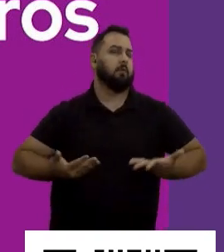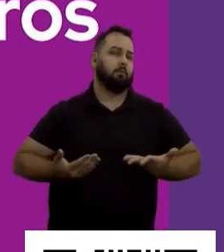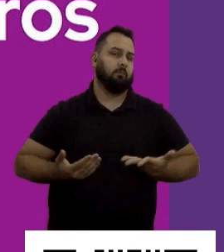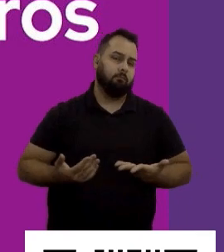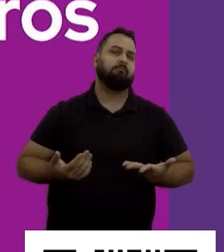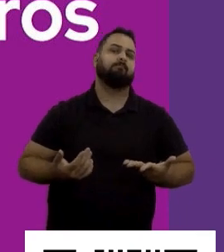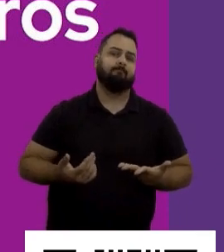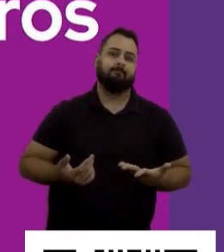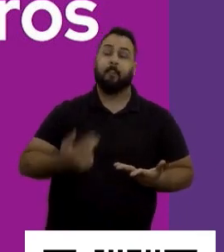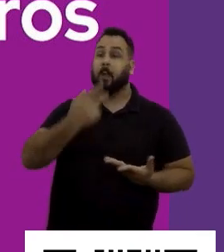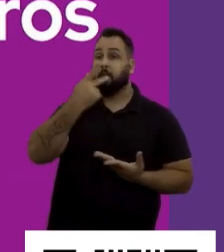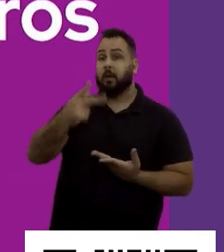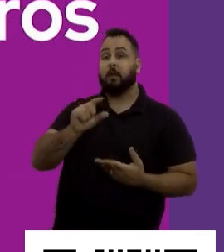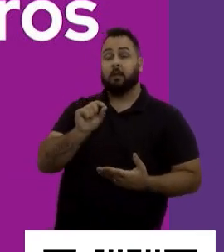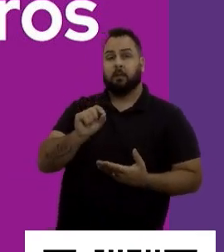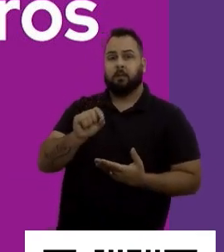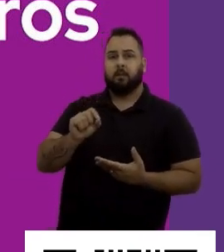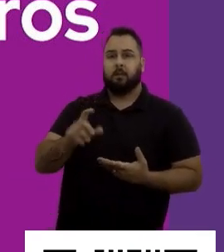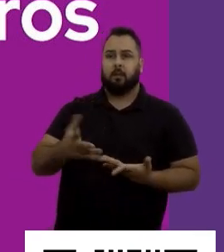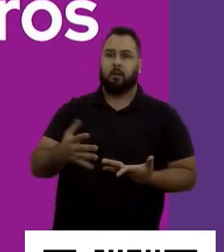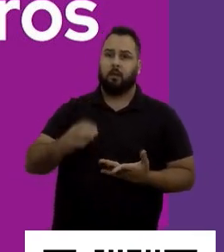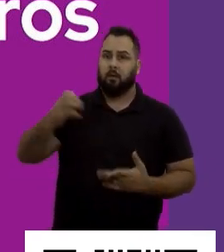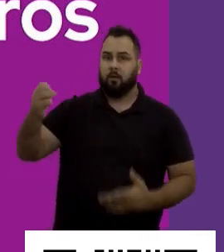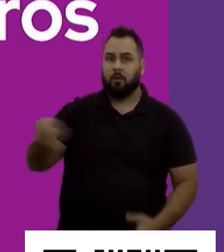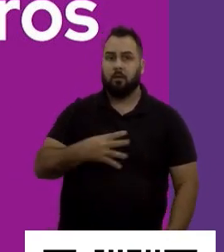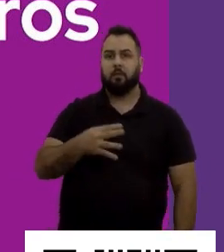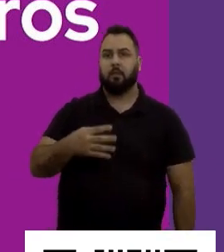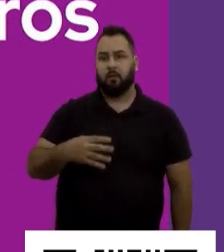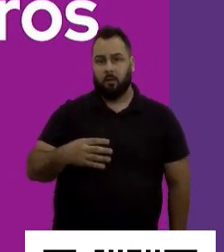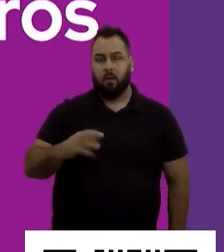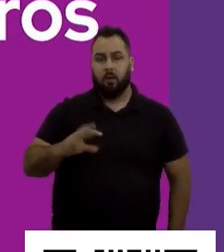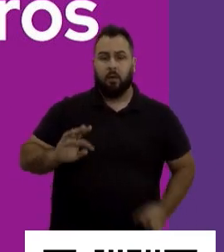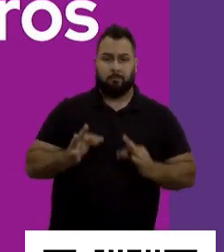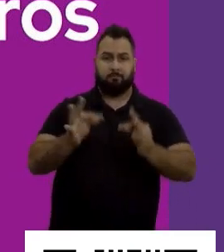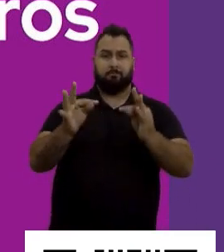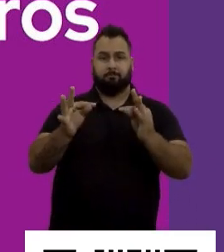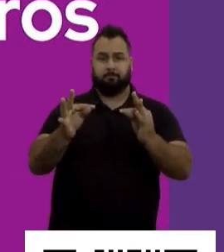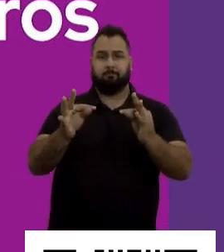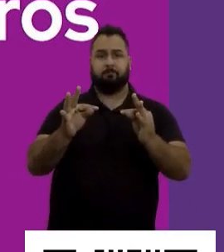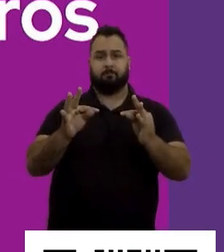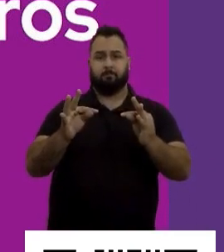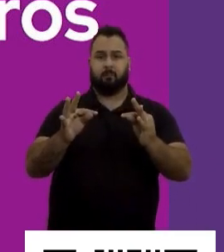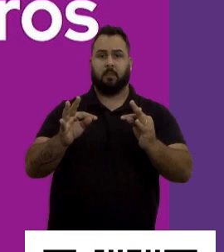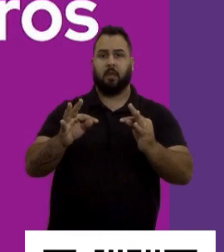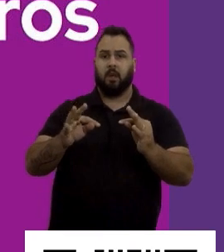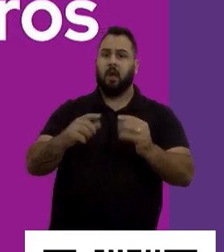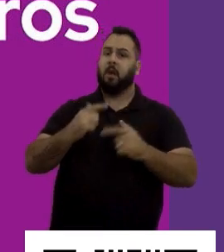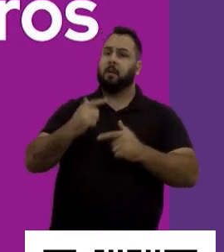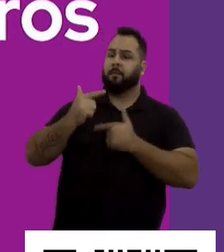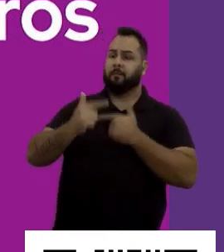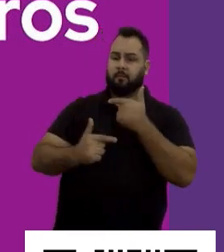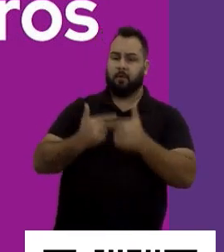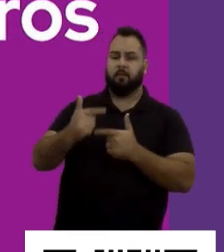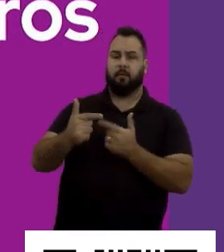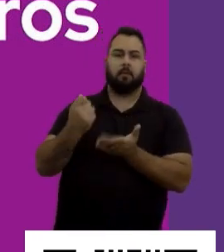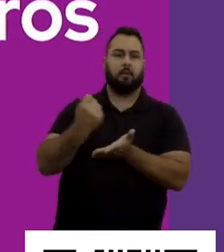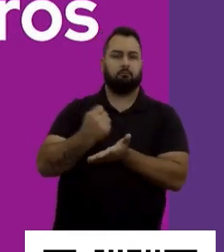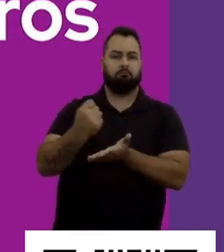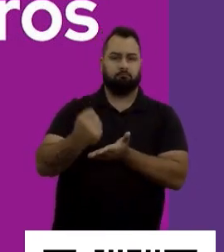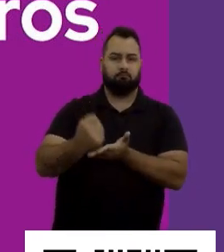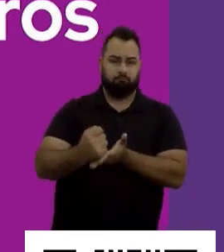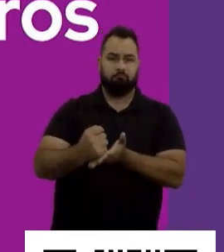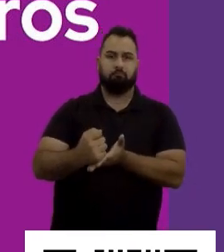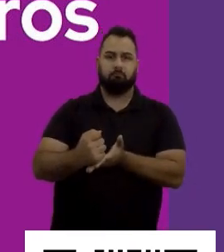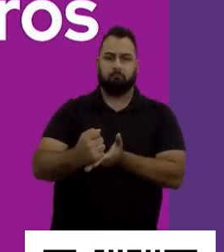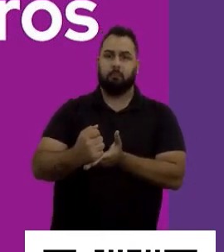O que a gente está falando, né, de inovação, de tecnologia, de empregabilidade, de